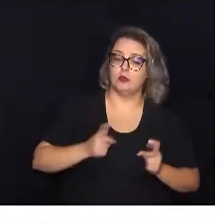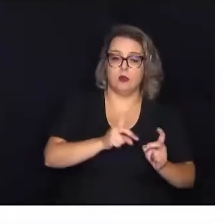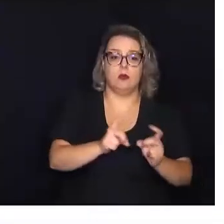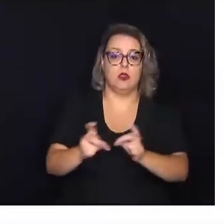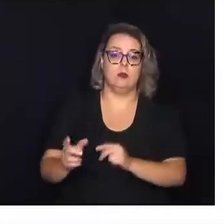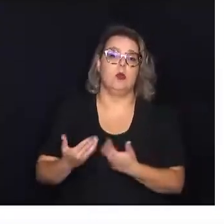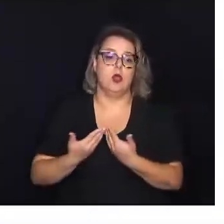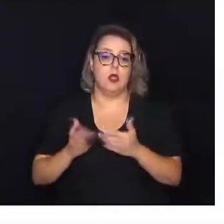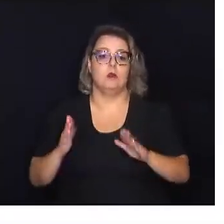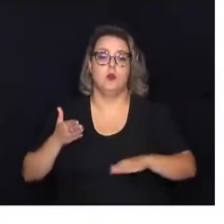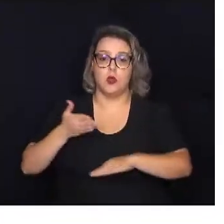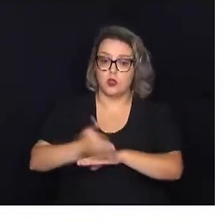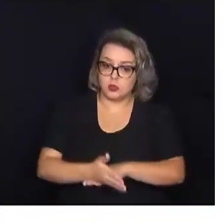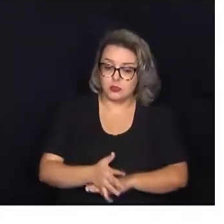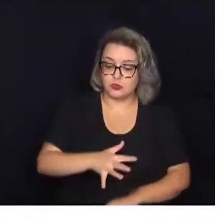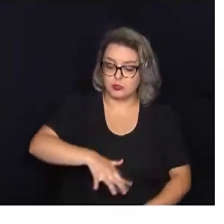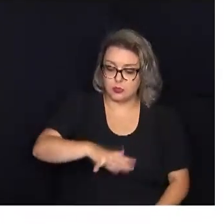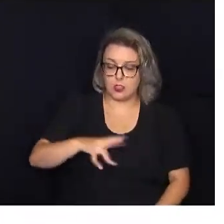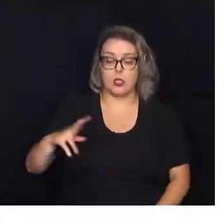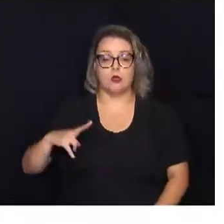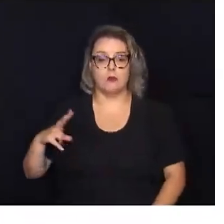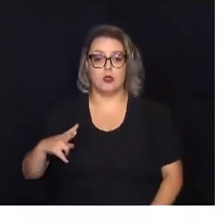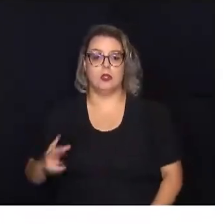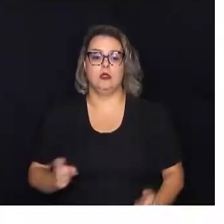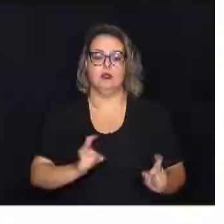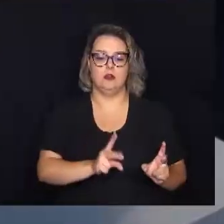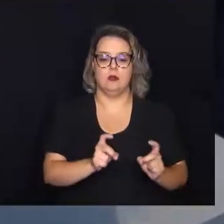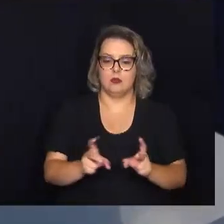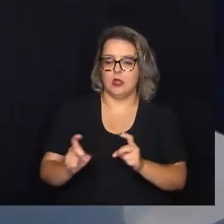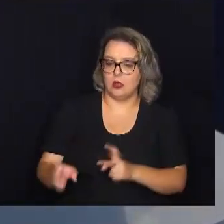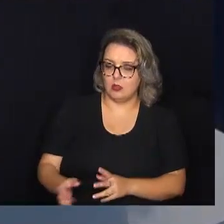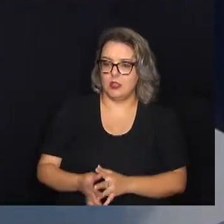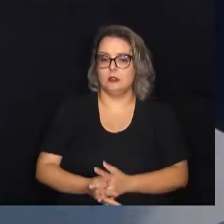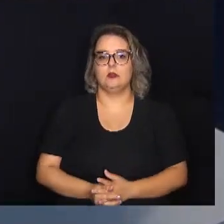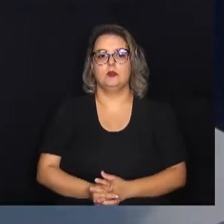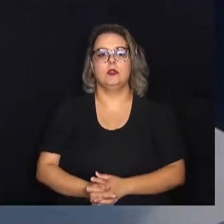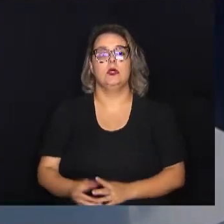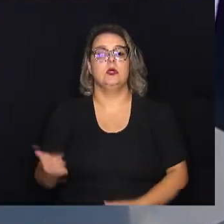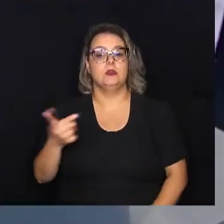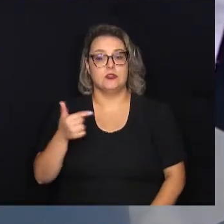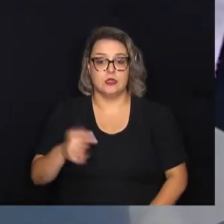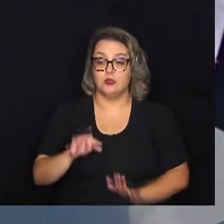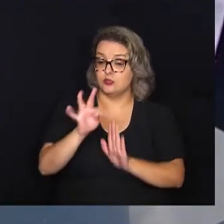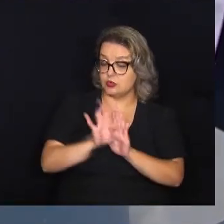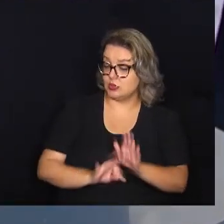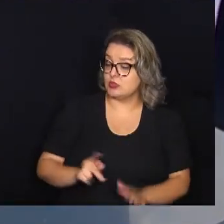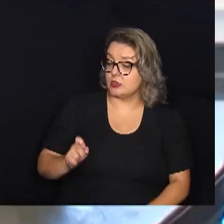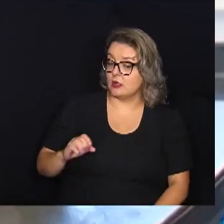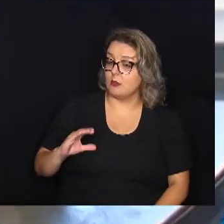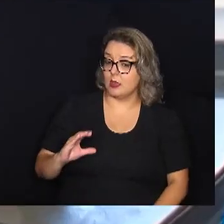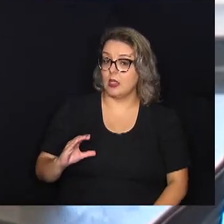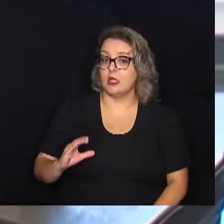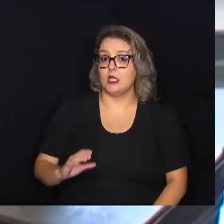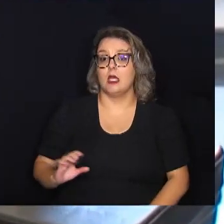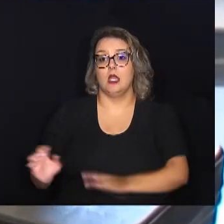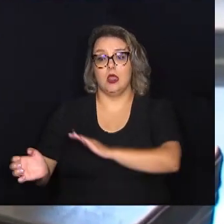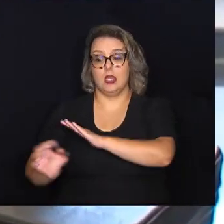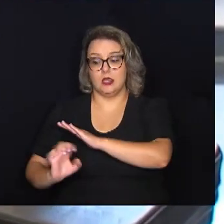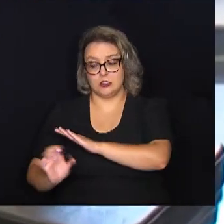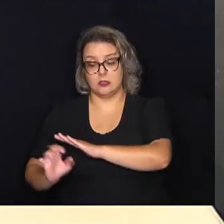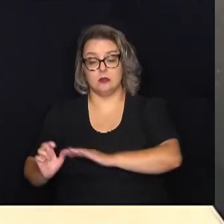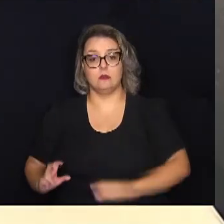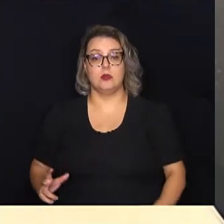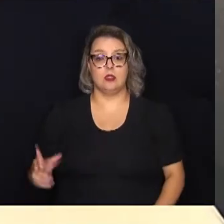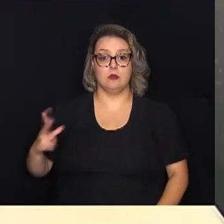da participação do setor privado na comercialização. Segundo o texto da PEC, as empresas privadas poderiam